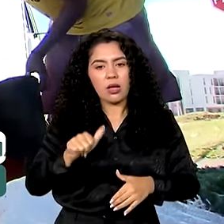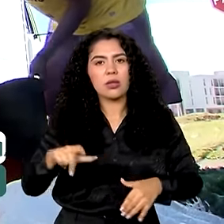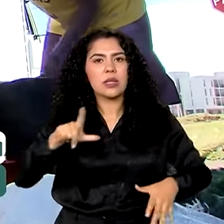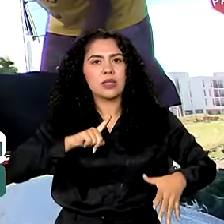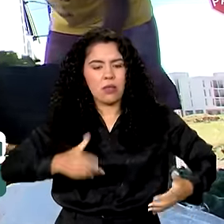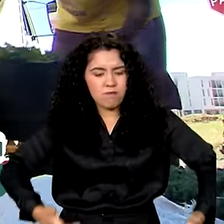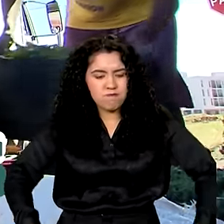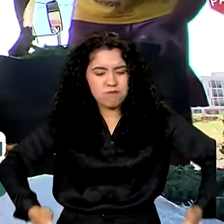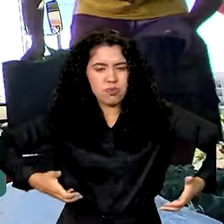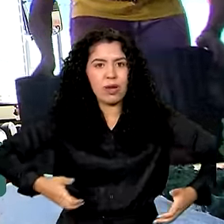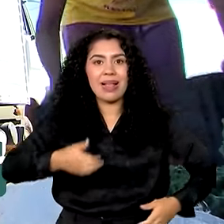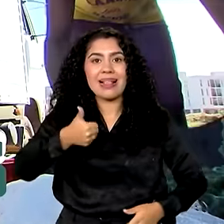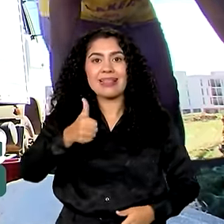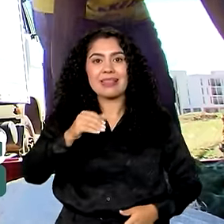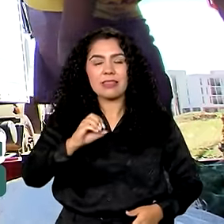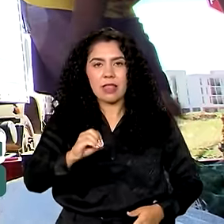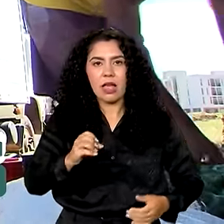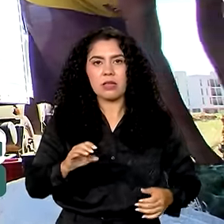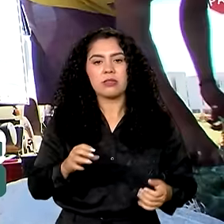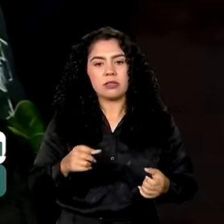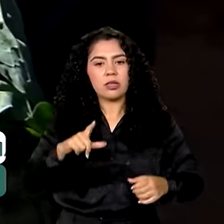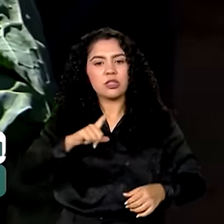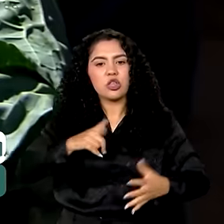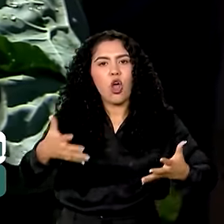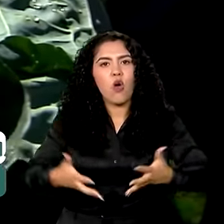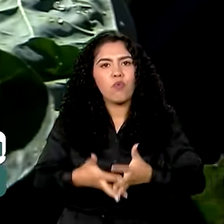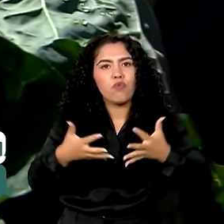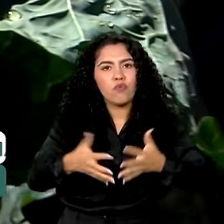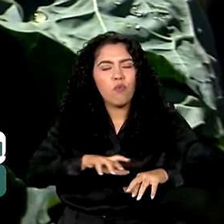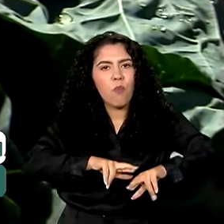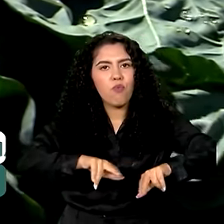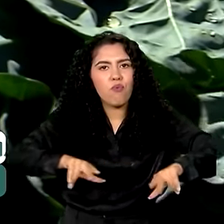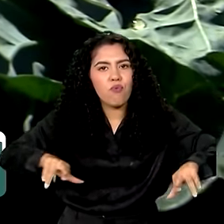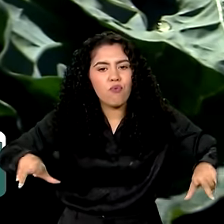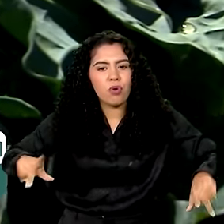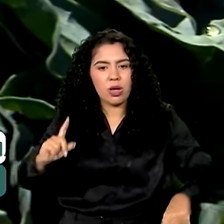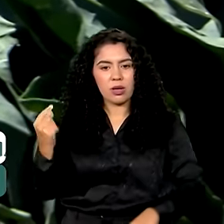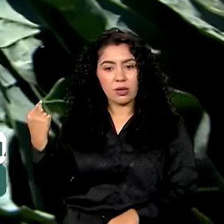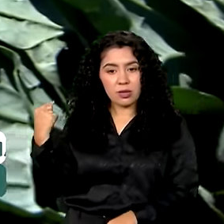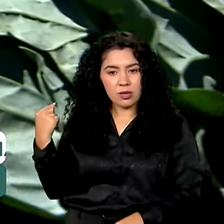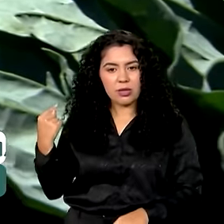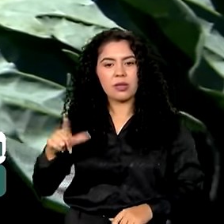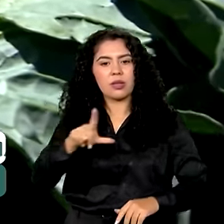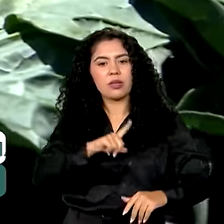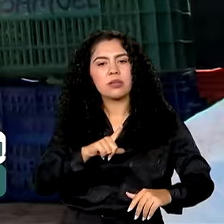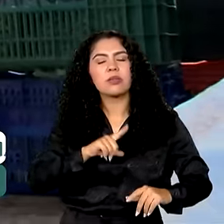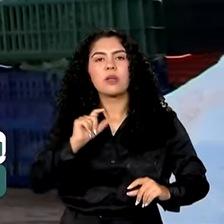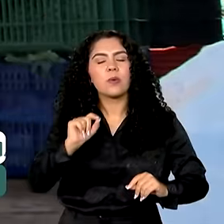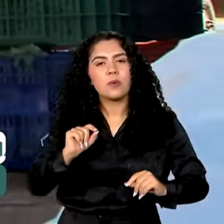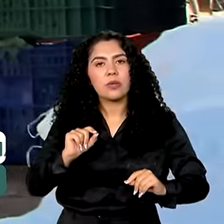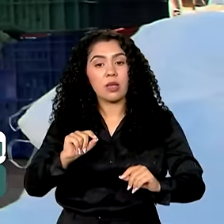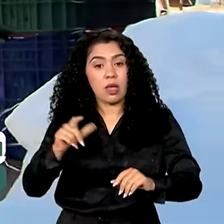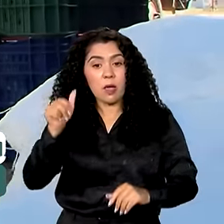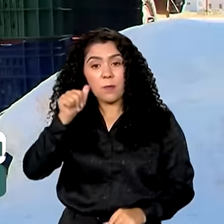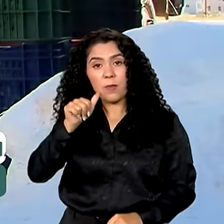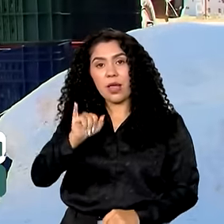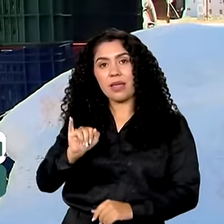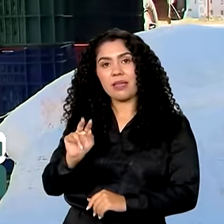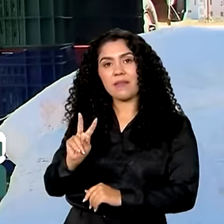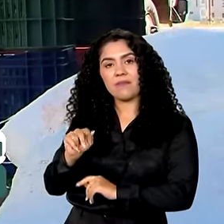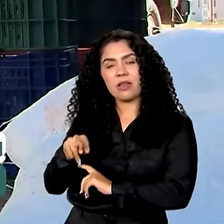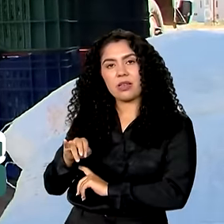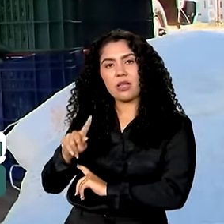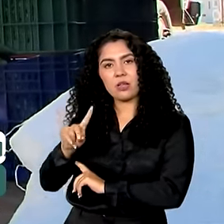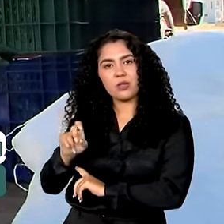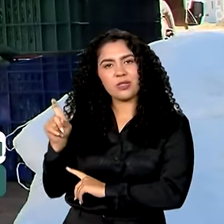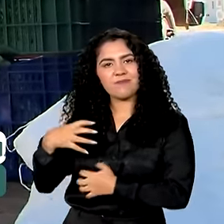10 toneladas de folhagem recém-colhidas e produzida pelo processo de agrofloresta. Dona Ivanilde se orgulha